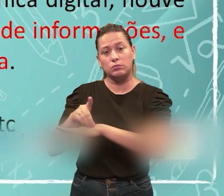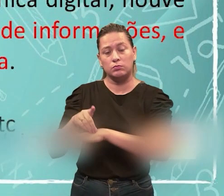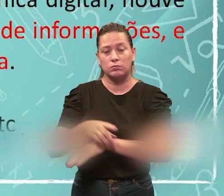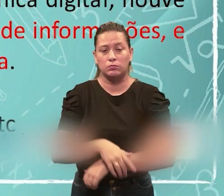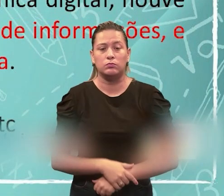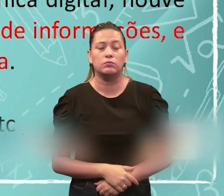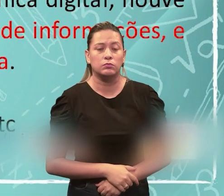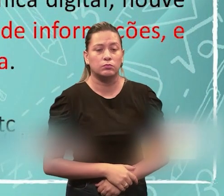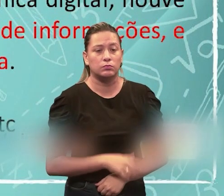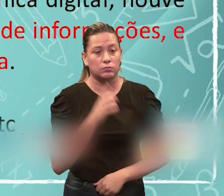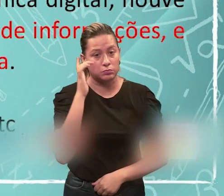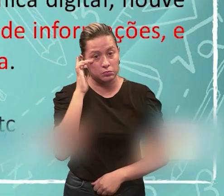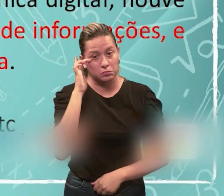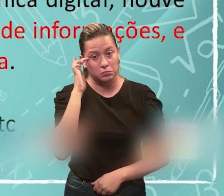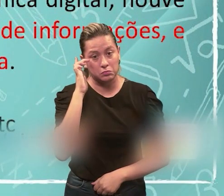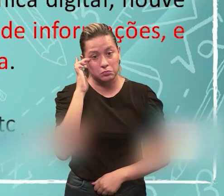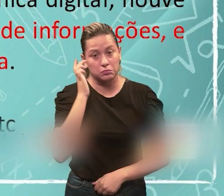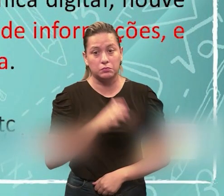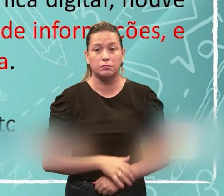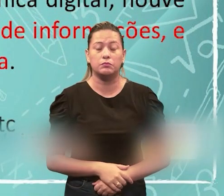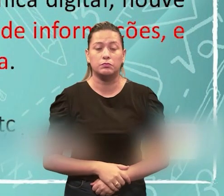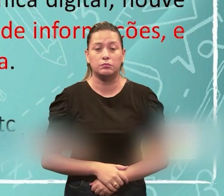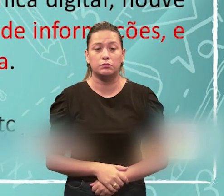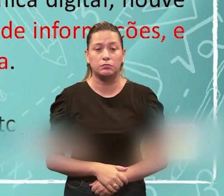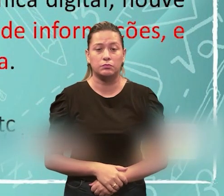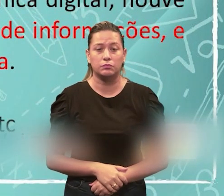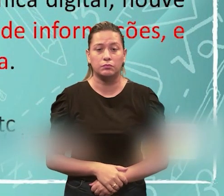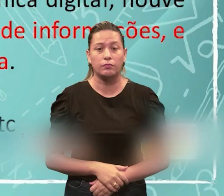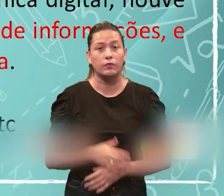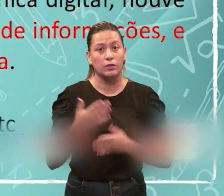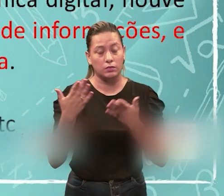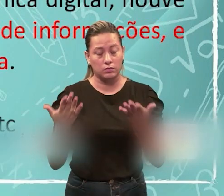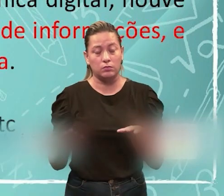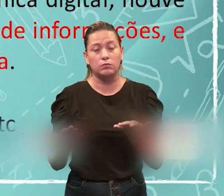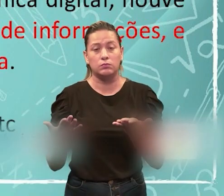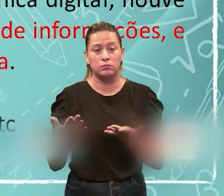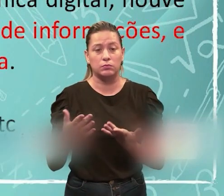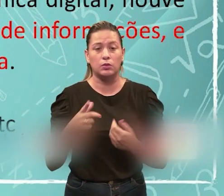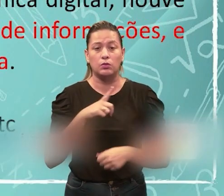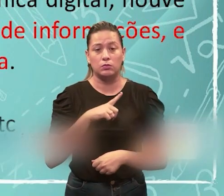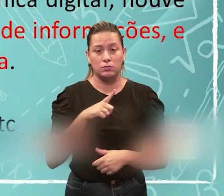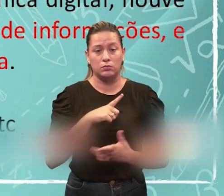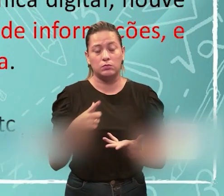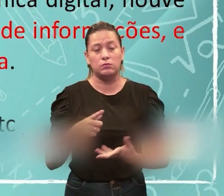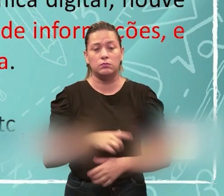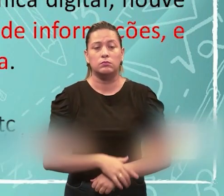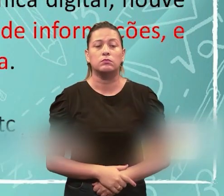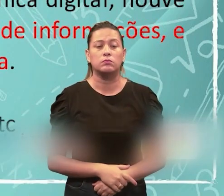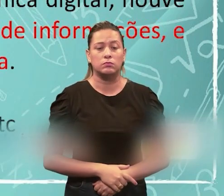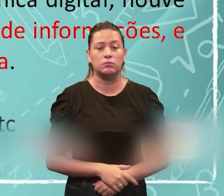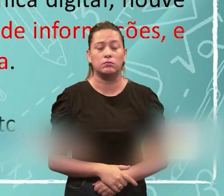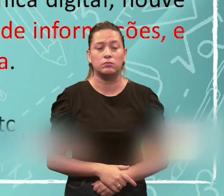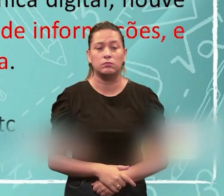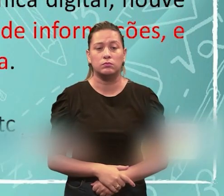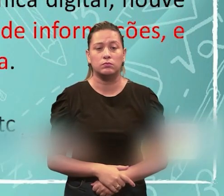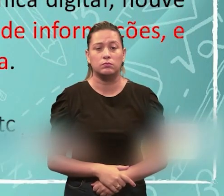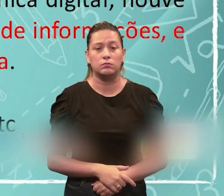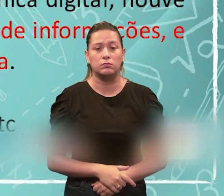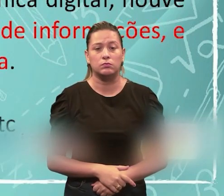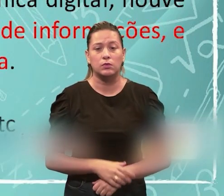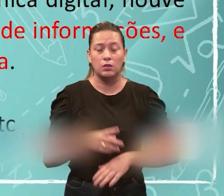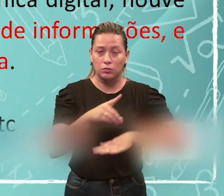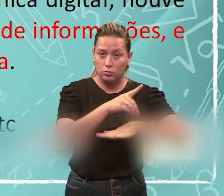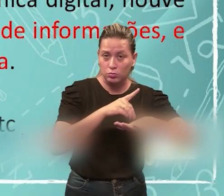quando se repõe a digital, nada mais é do que algo que é melhor,